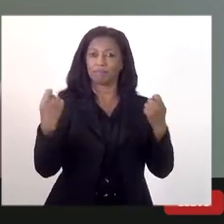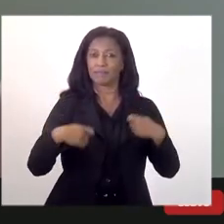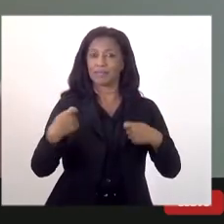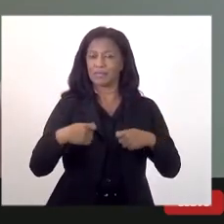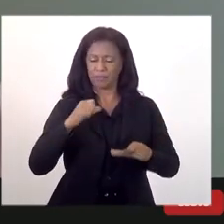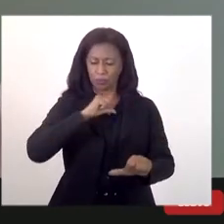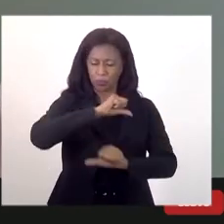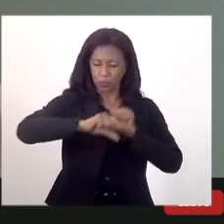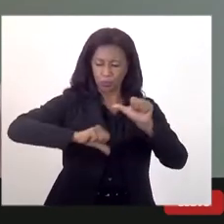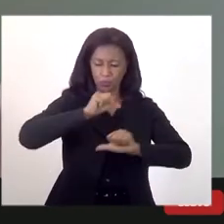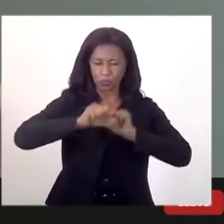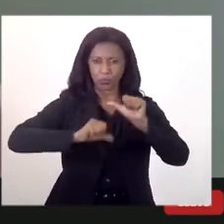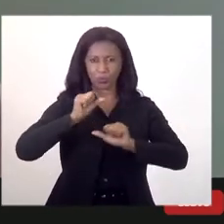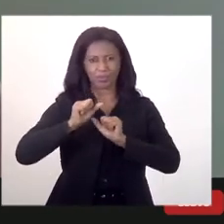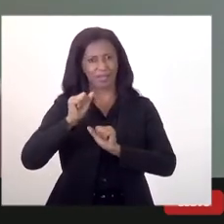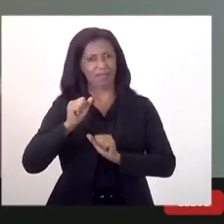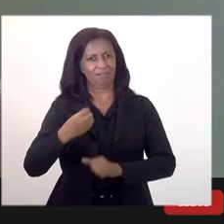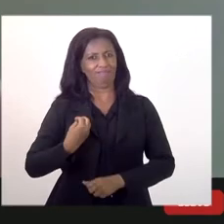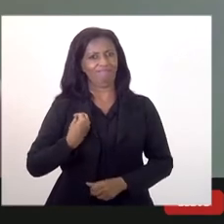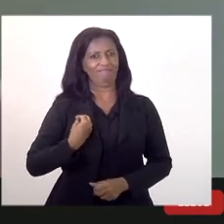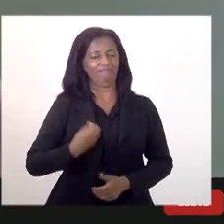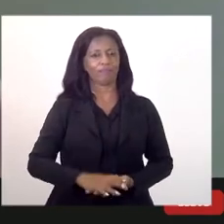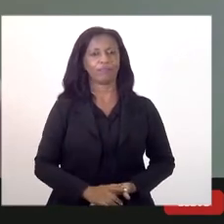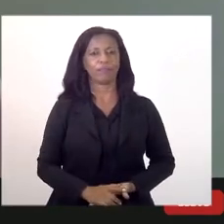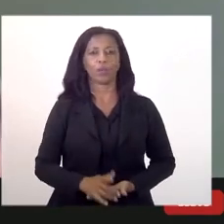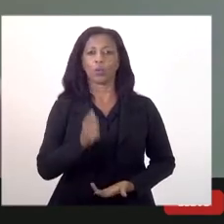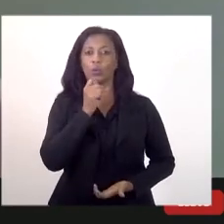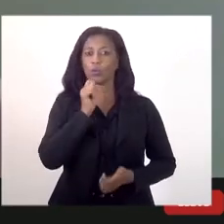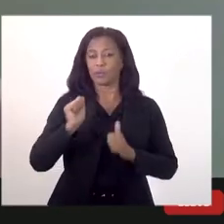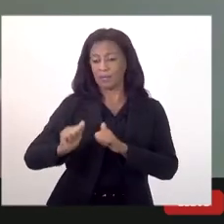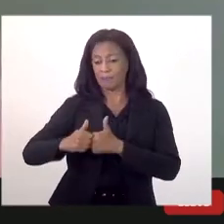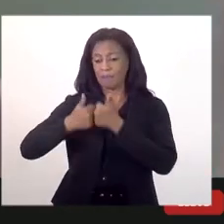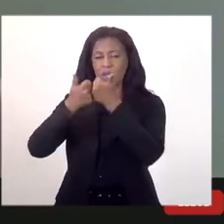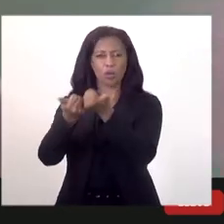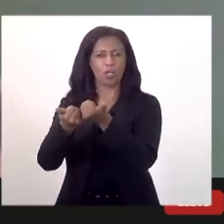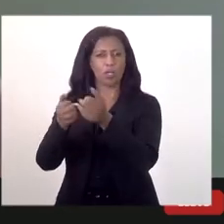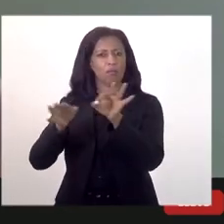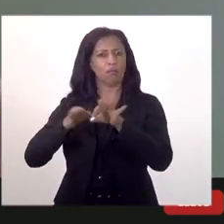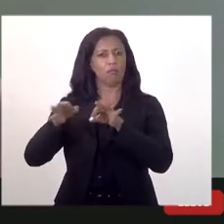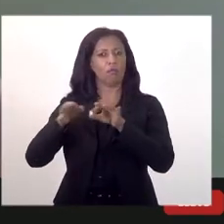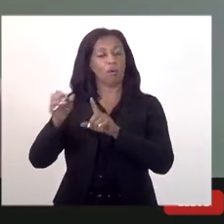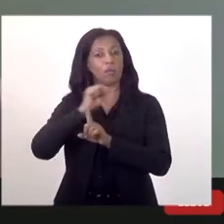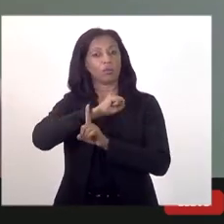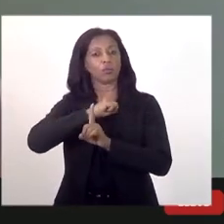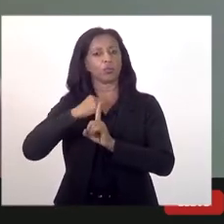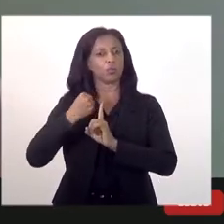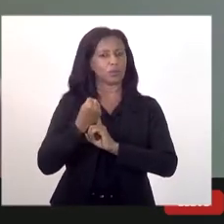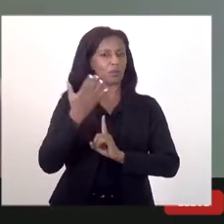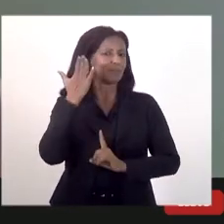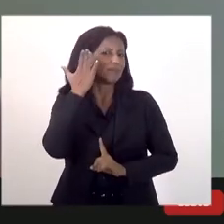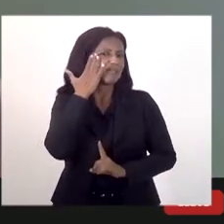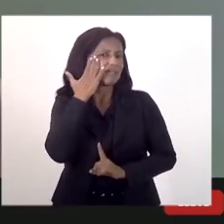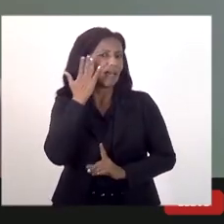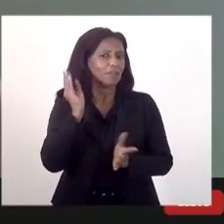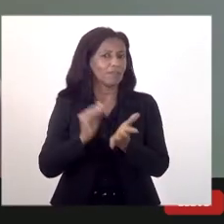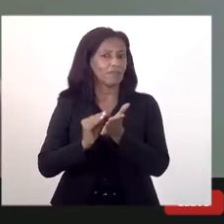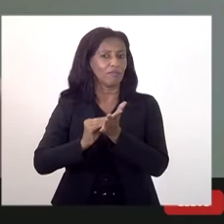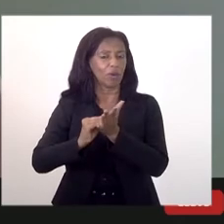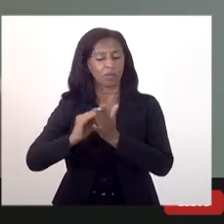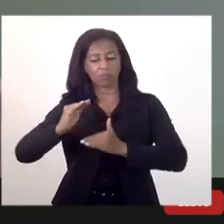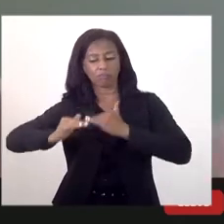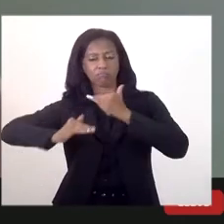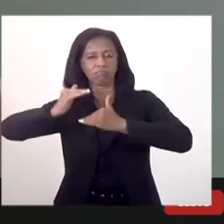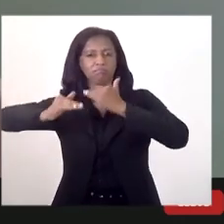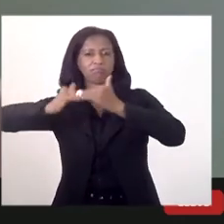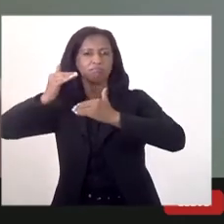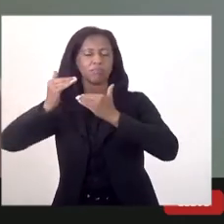mudar realmente esse quadro, e não se tem melhoria da condição social, isso é sabido por todos, sem crescimento econômico,